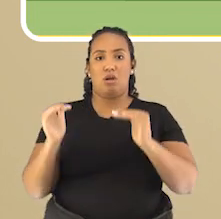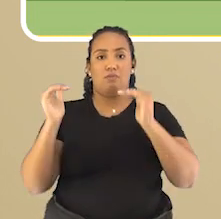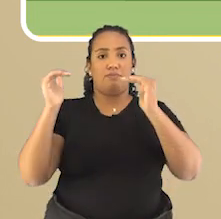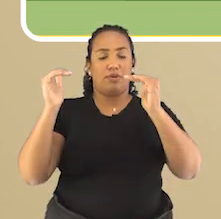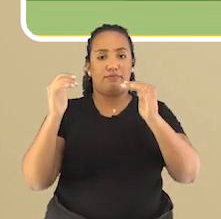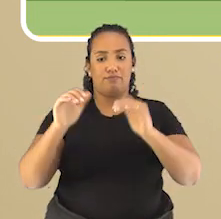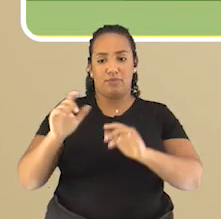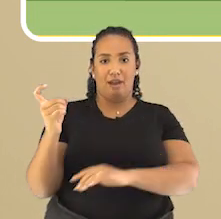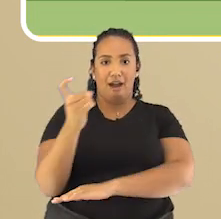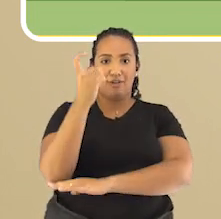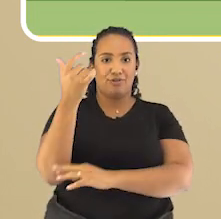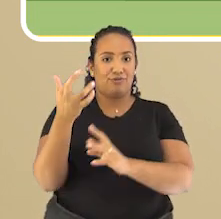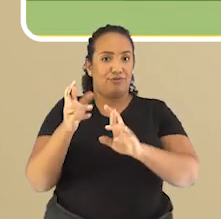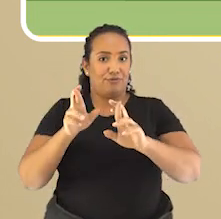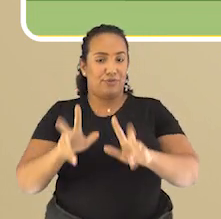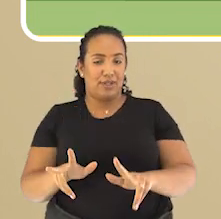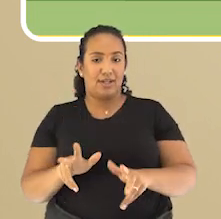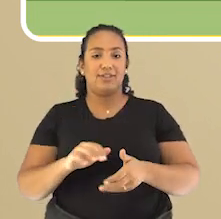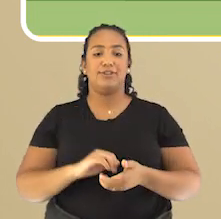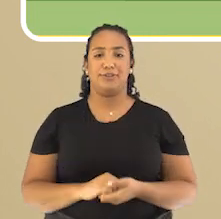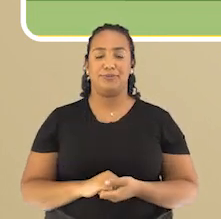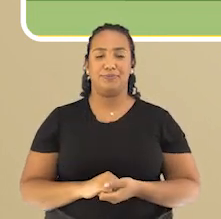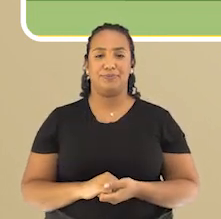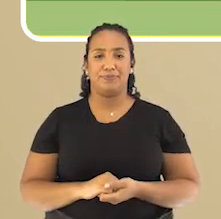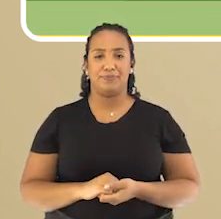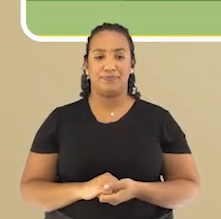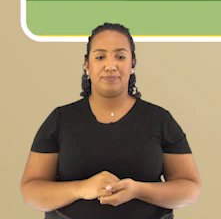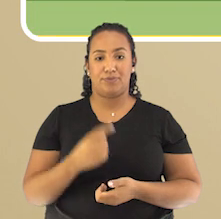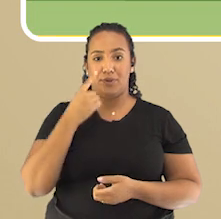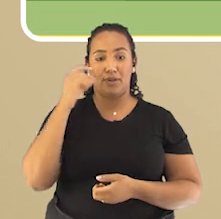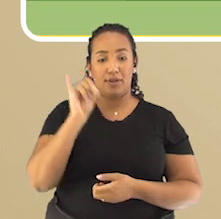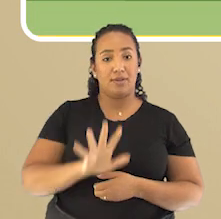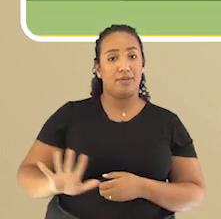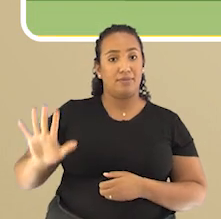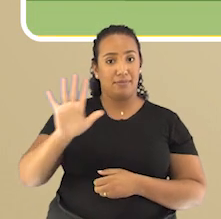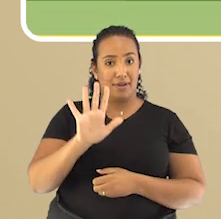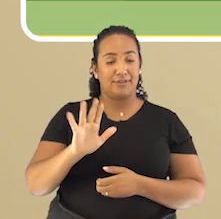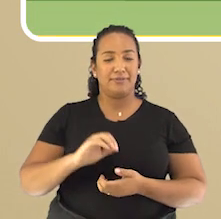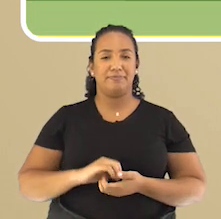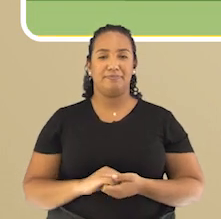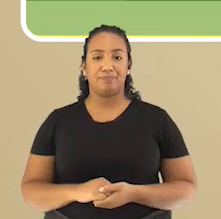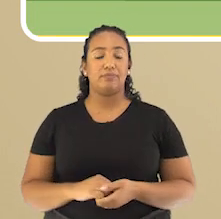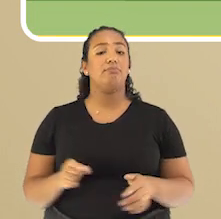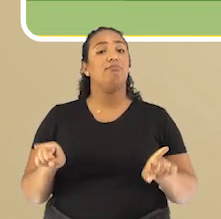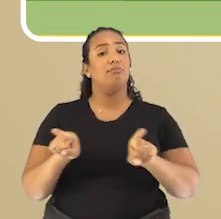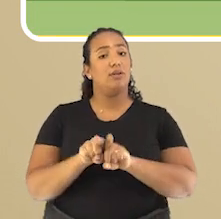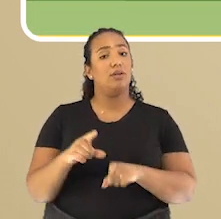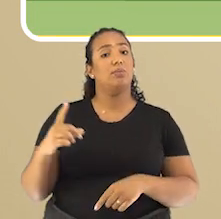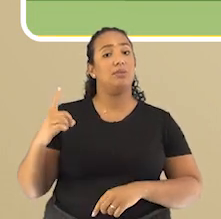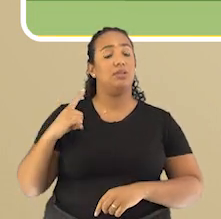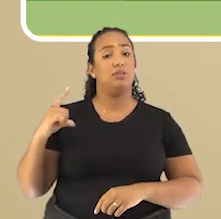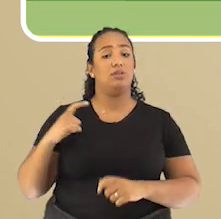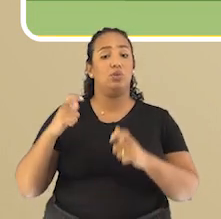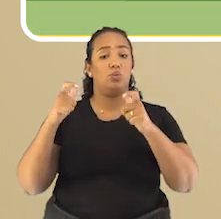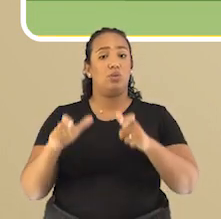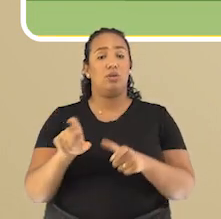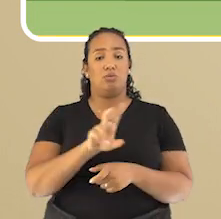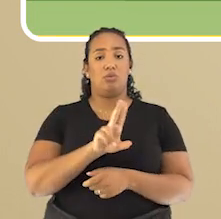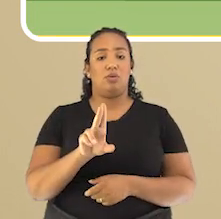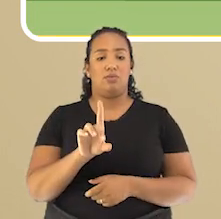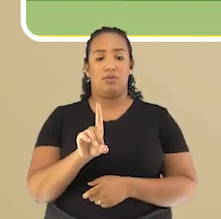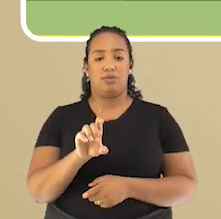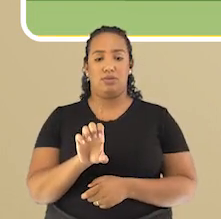aqui na tela a imagem de um espaço com esse tipo de relevo, os planaltos. E existem também as depressões.